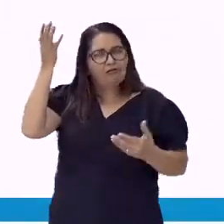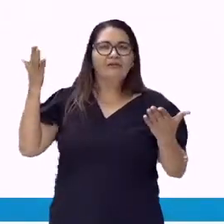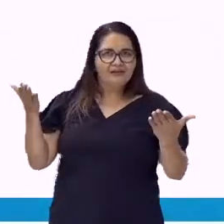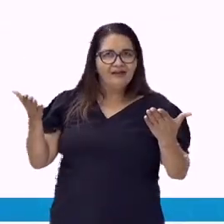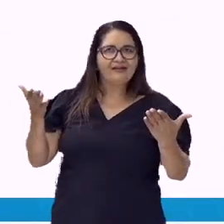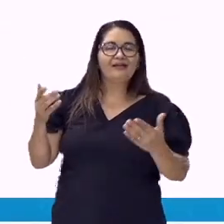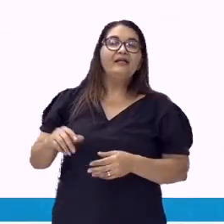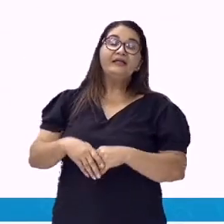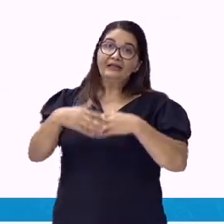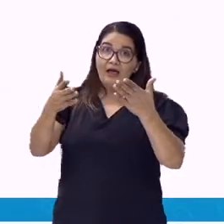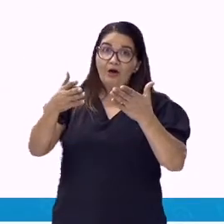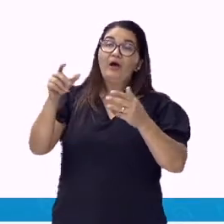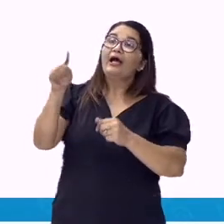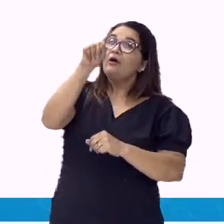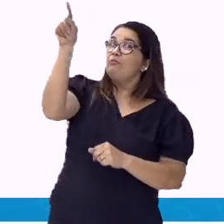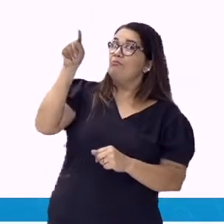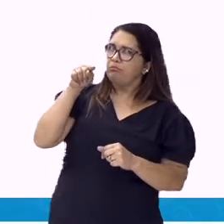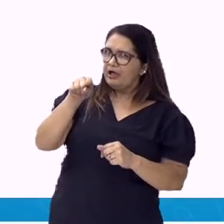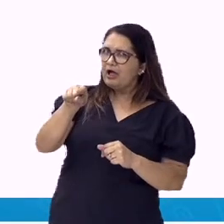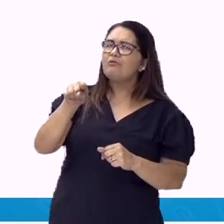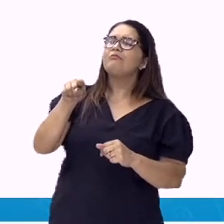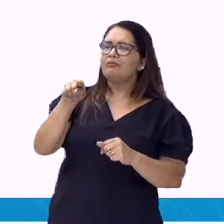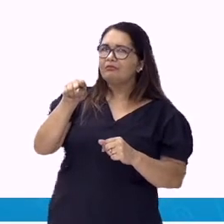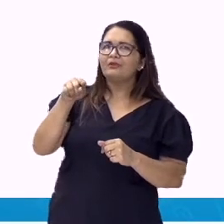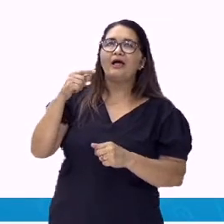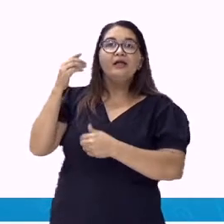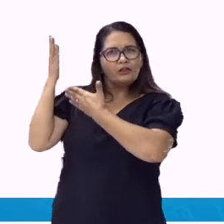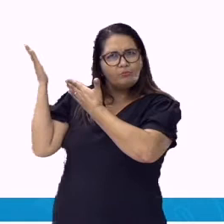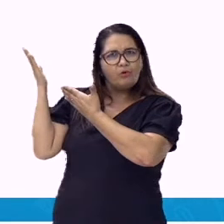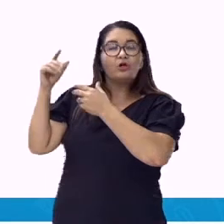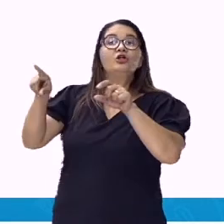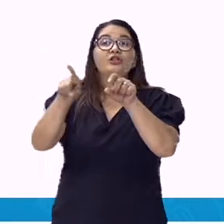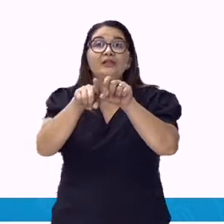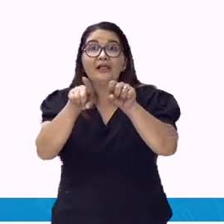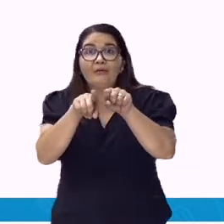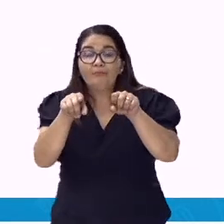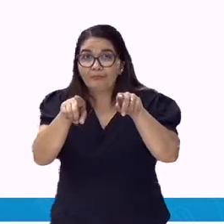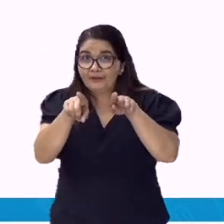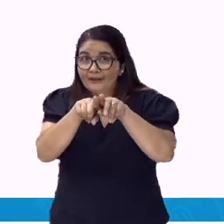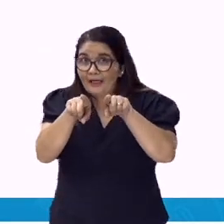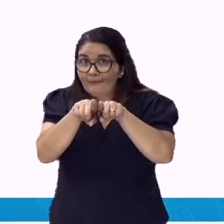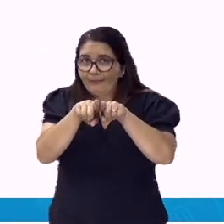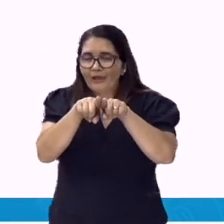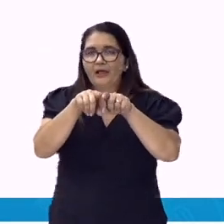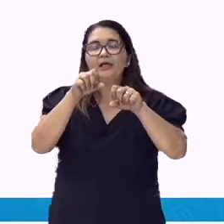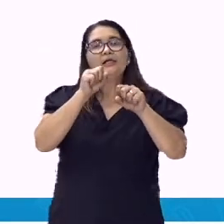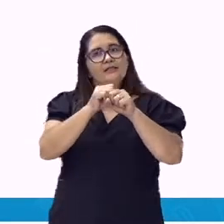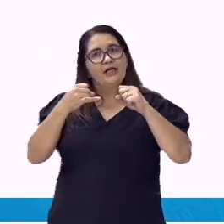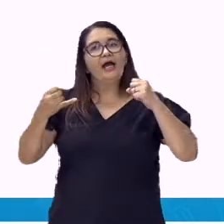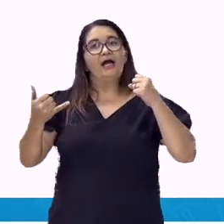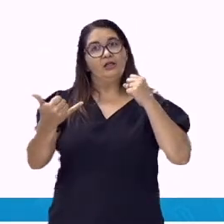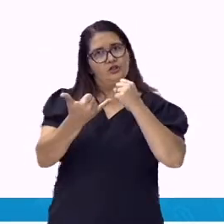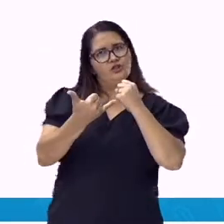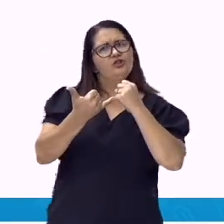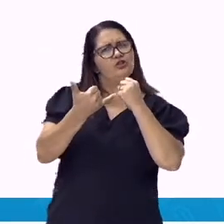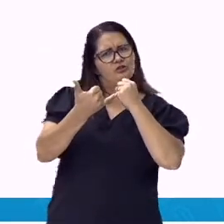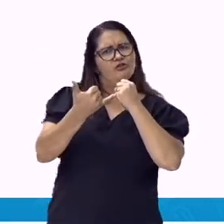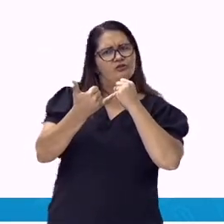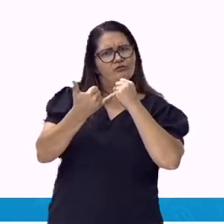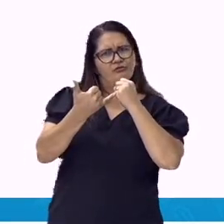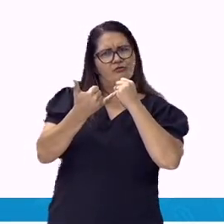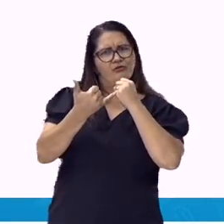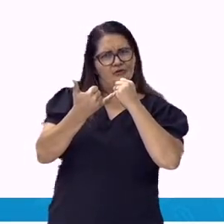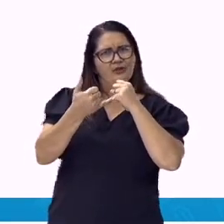interrogativo que, ele também pode ter um pronome adjetivo, quando tem o sentido de que espécie de. Acompanhe os